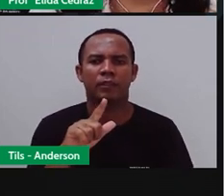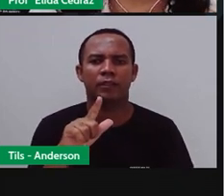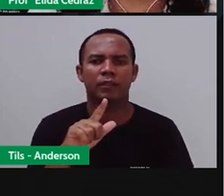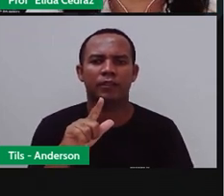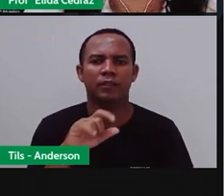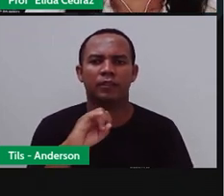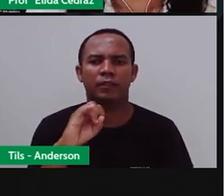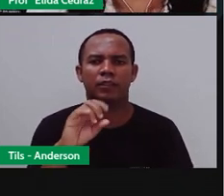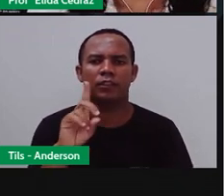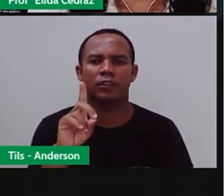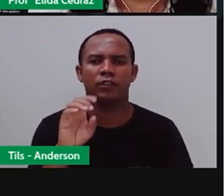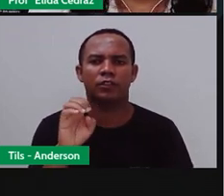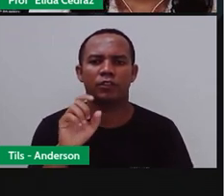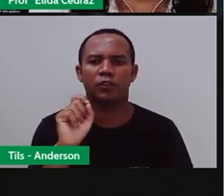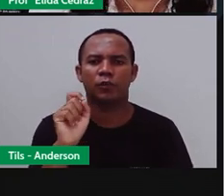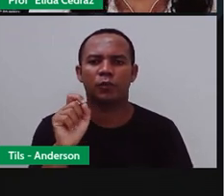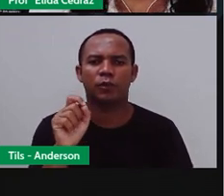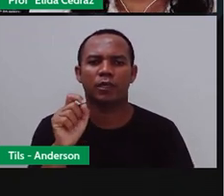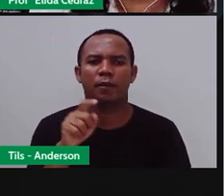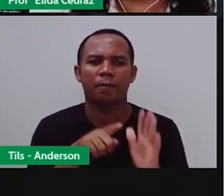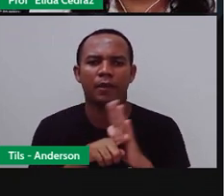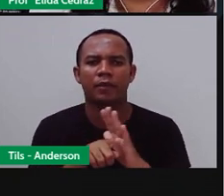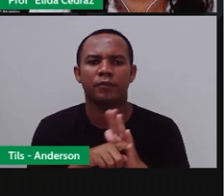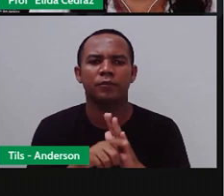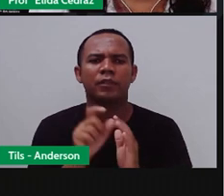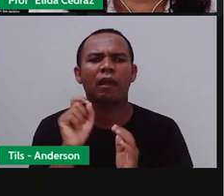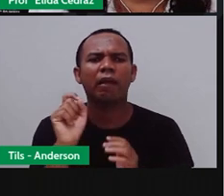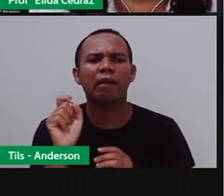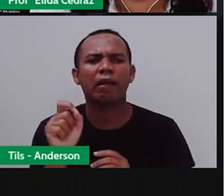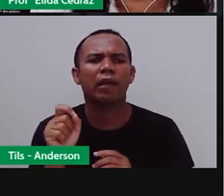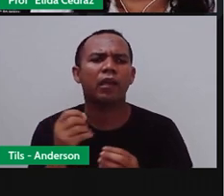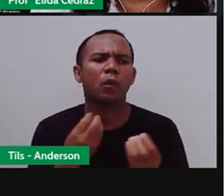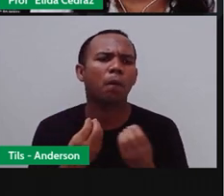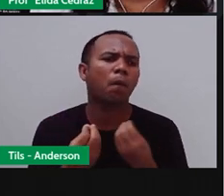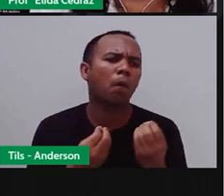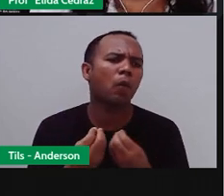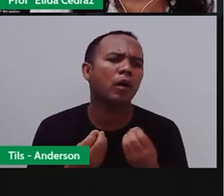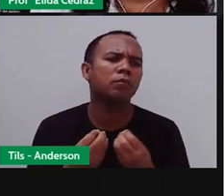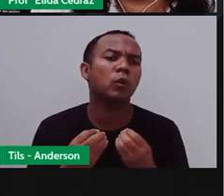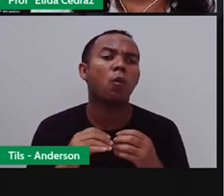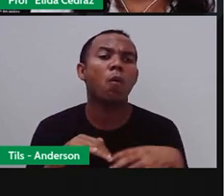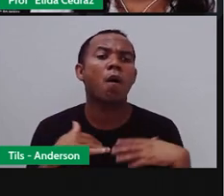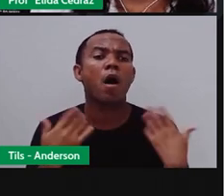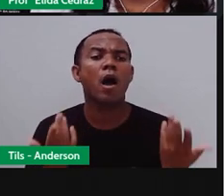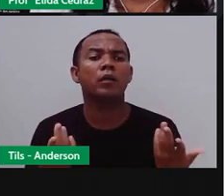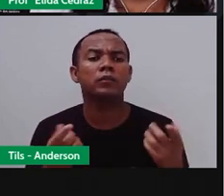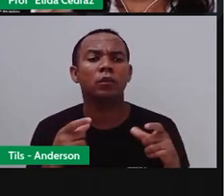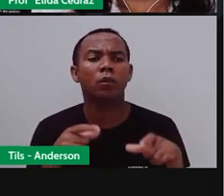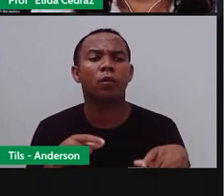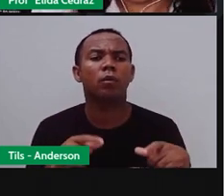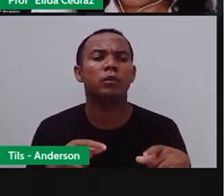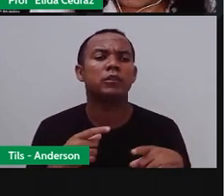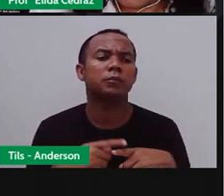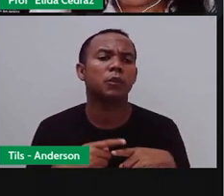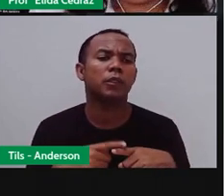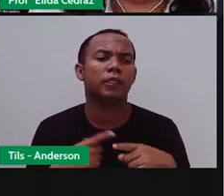responde as perguntas? O quê? Quem? Como? Quando? Onde? Por quê?